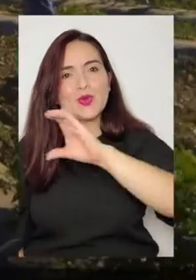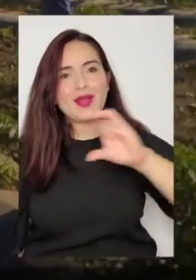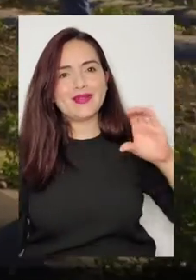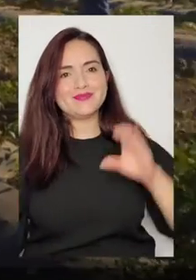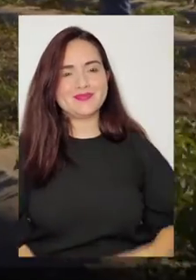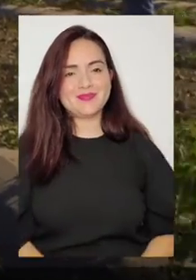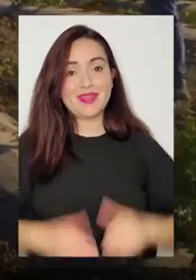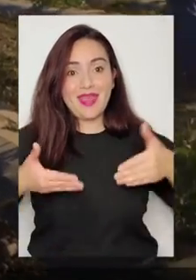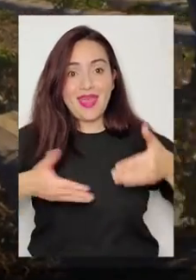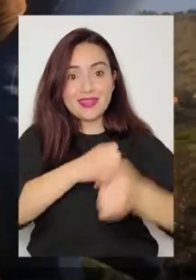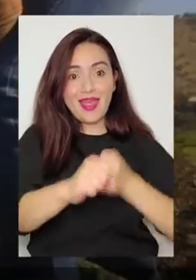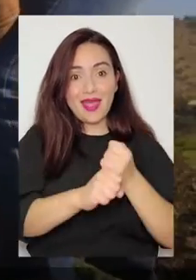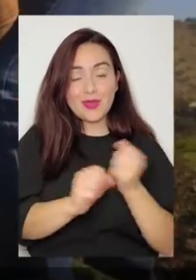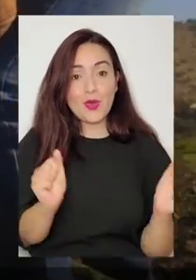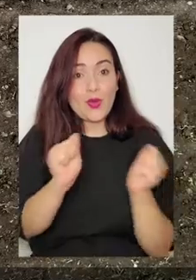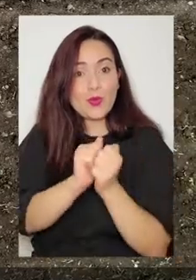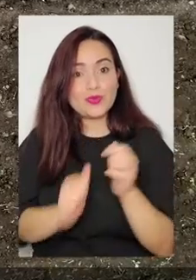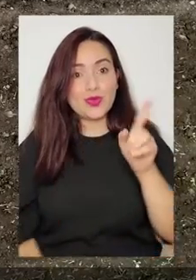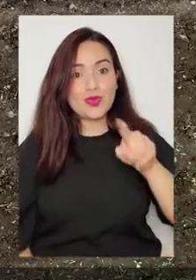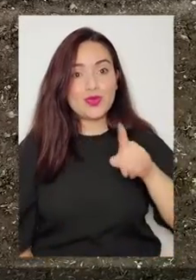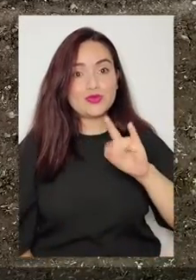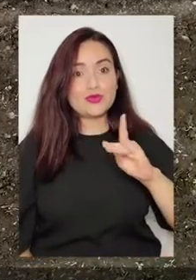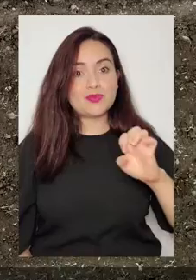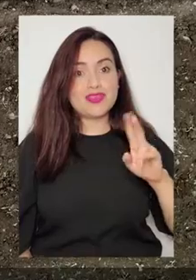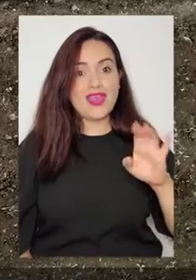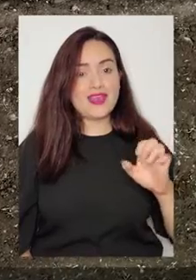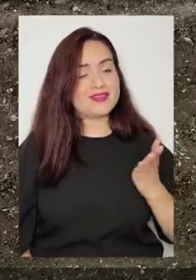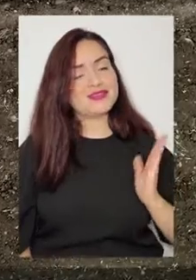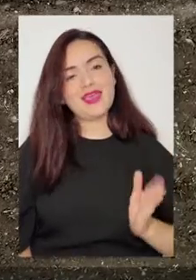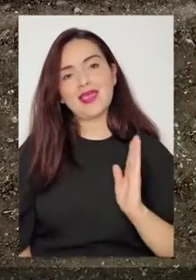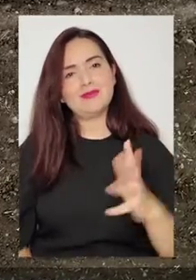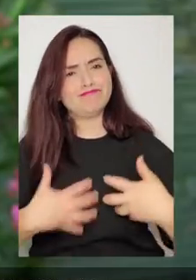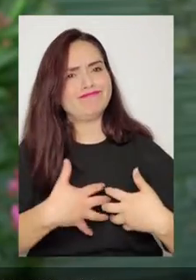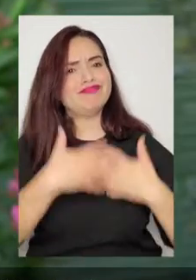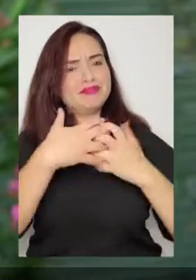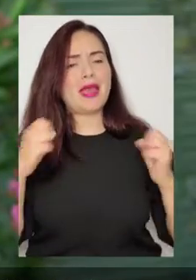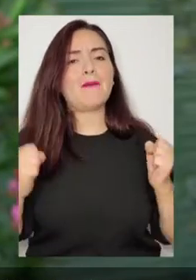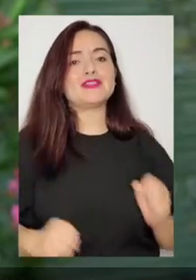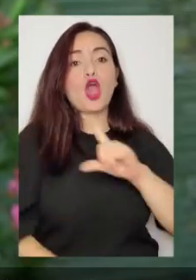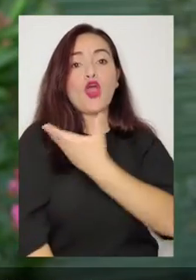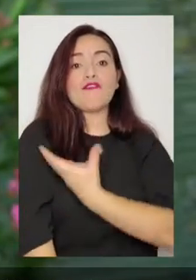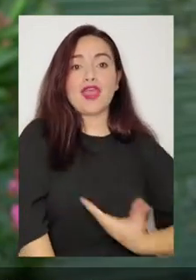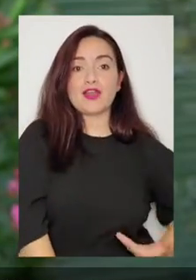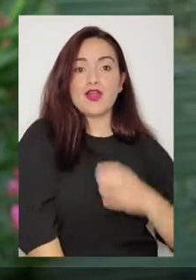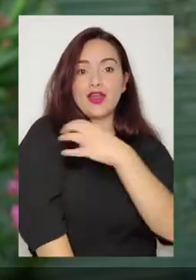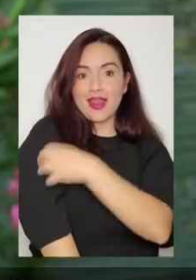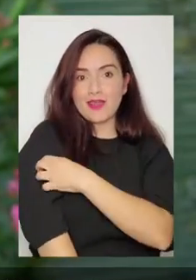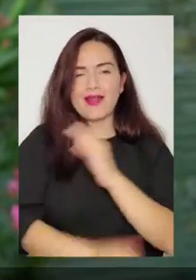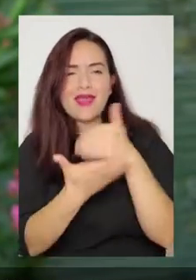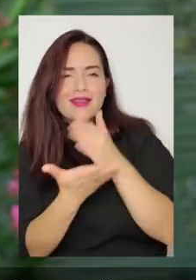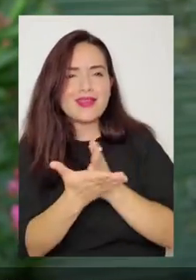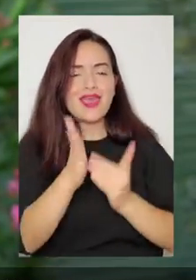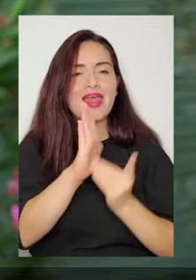rurais. Este ano, junto ao Sub-Deli, seguiremos fortalecendo as capacidades dos governos regionais. para a